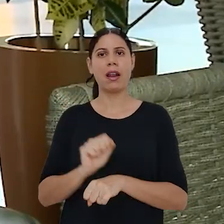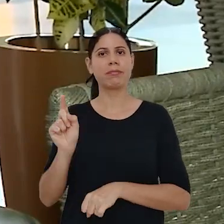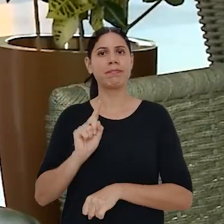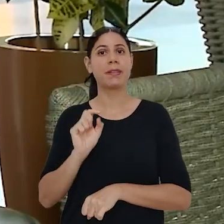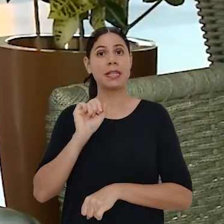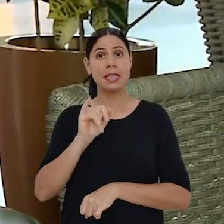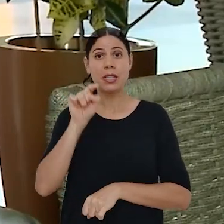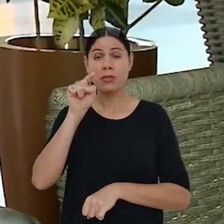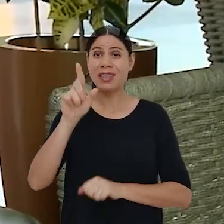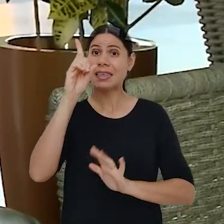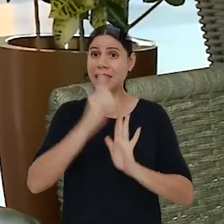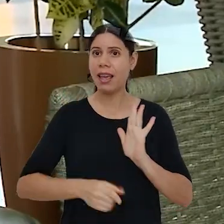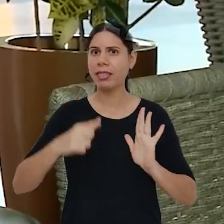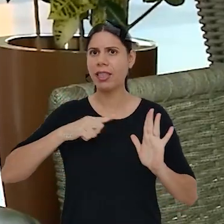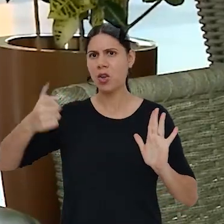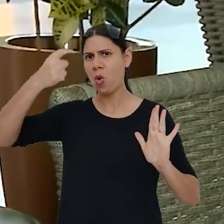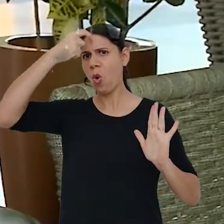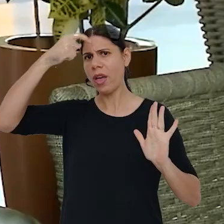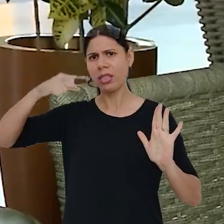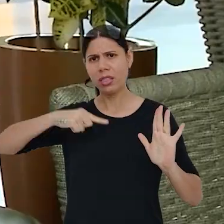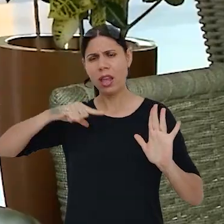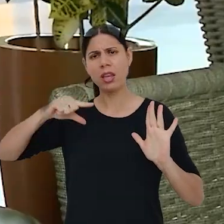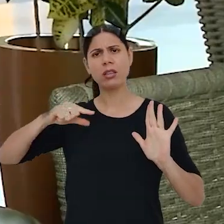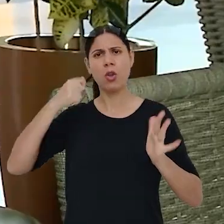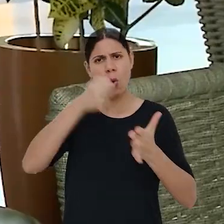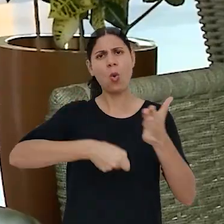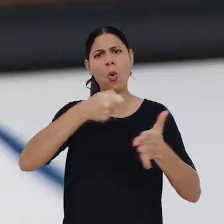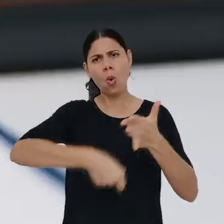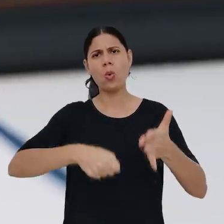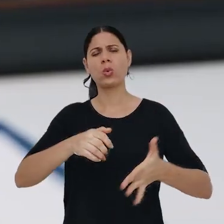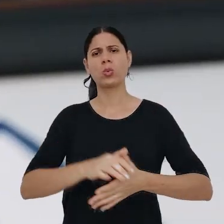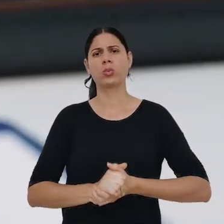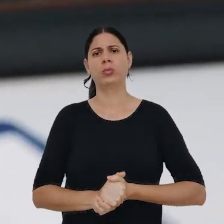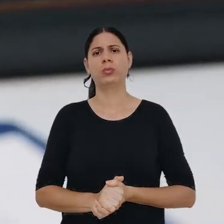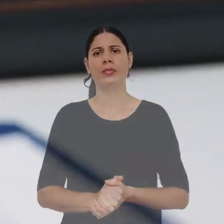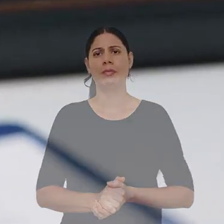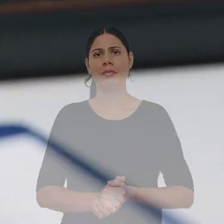Se você tem o direito, você tem essa consciência, busque seus direitos.